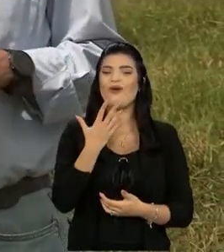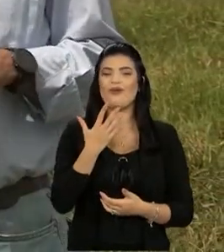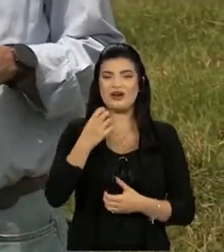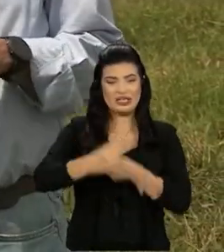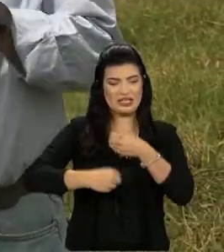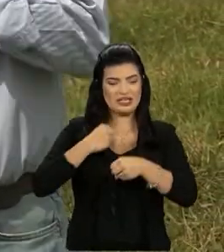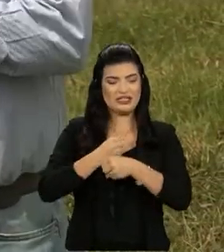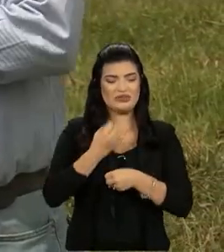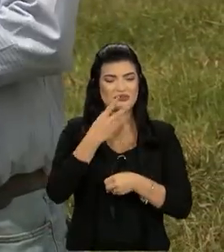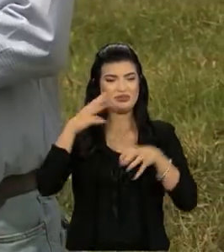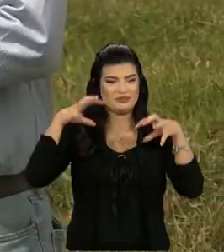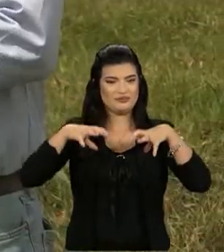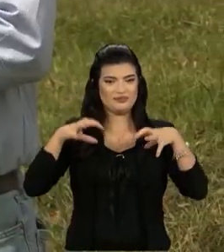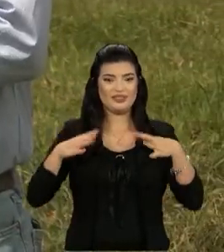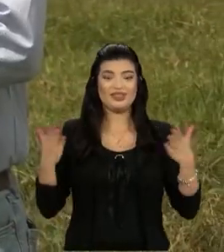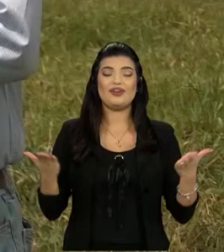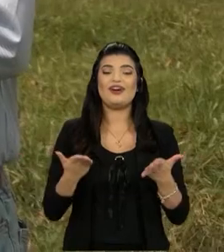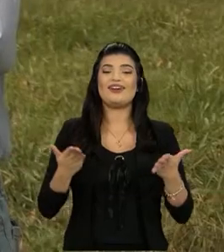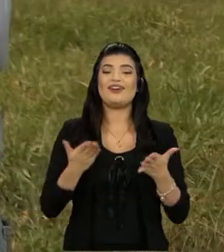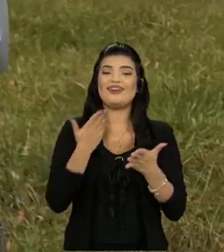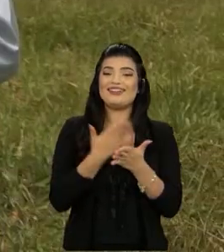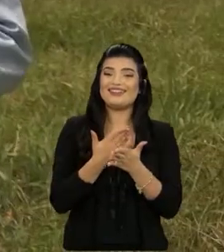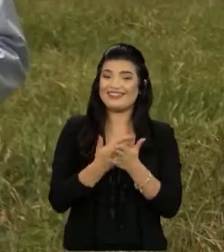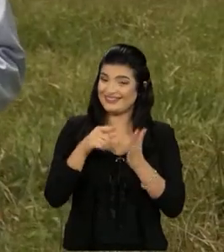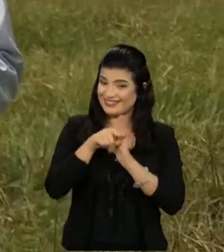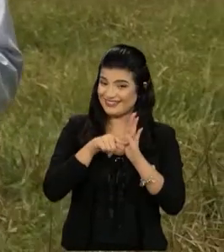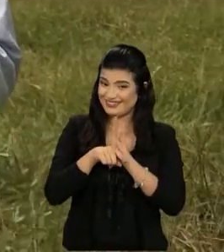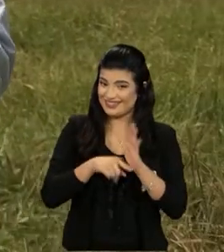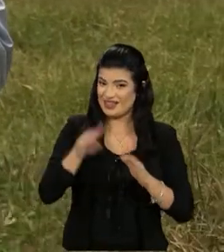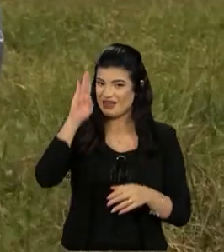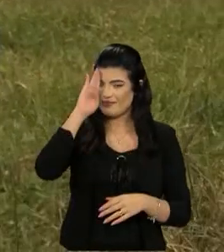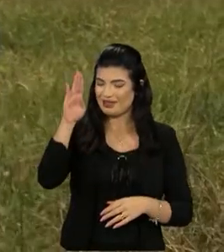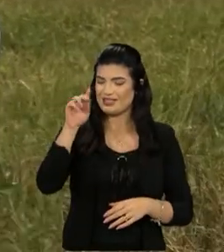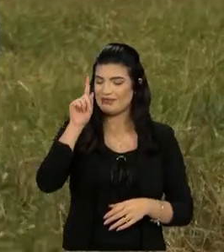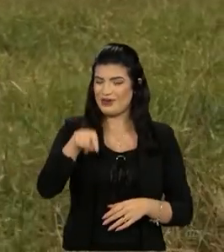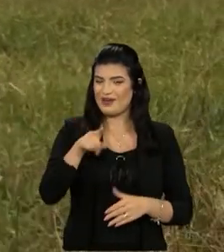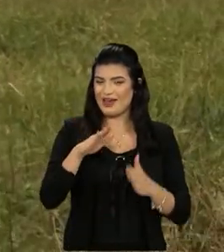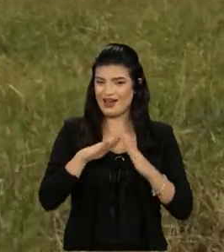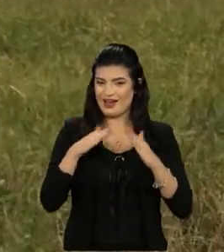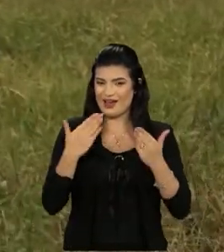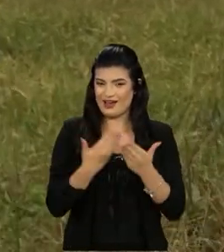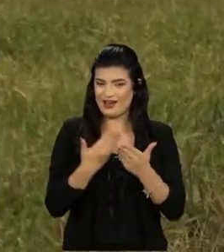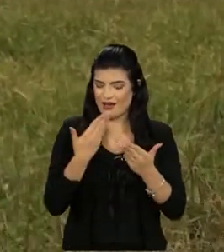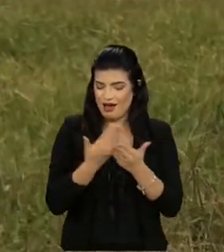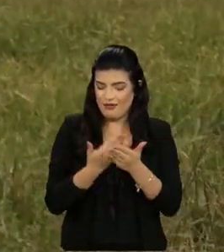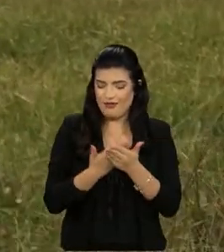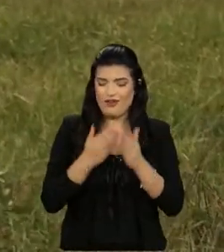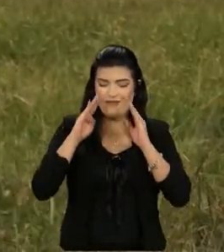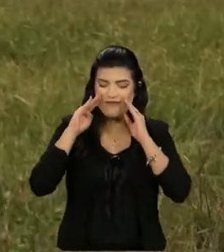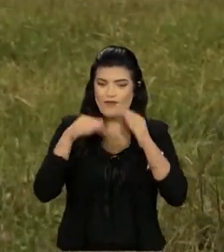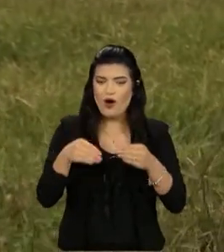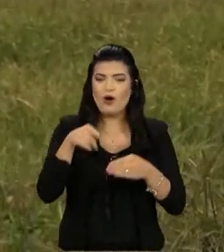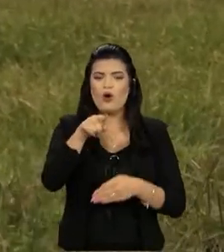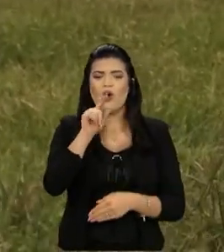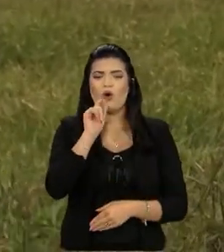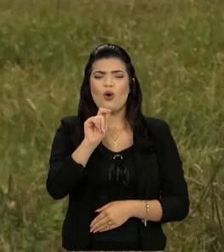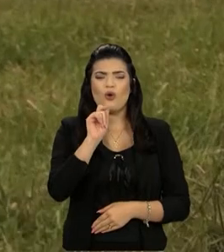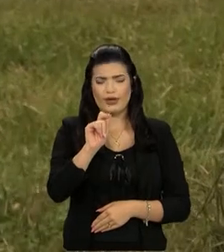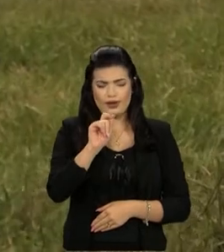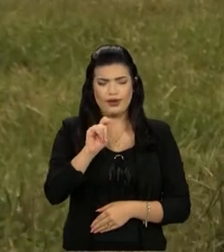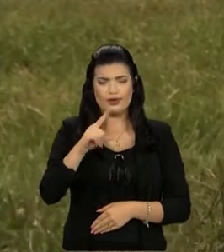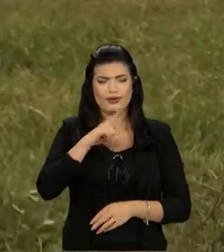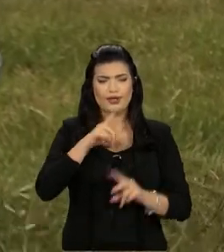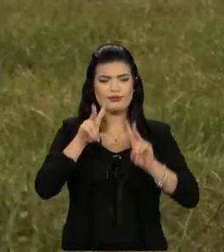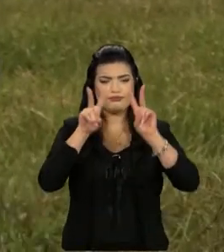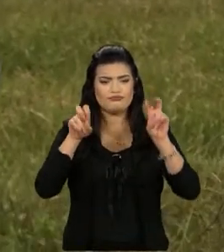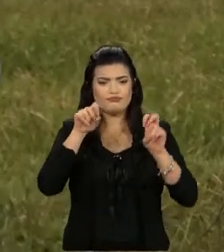de chuva. Mas, voltando ao estudo, né, que é o nosso assunto que interessa aqui agora, esse estudo, Marquinhos, bem isso. A gente